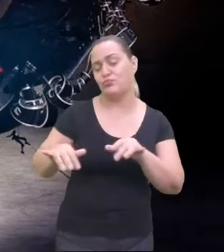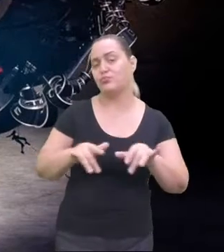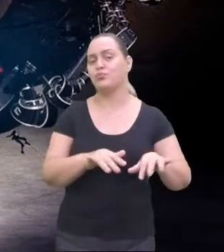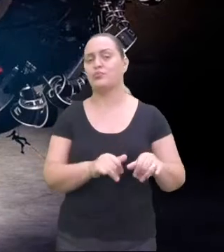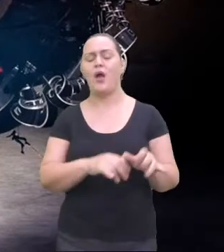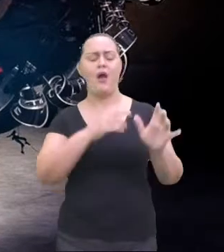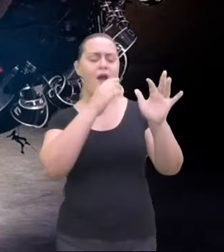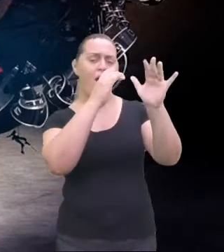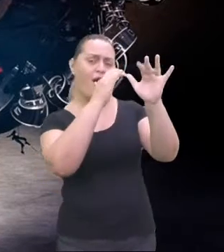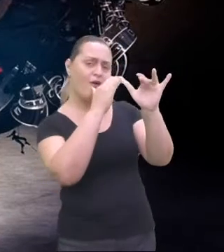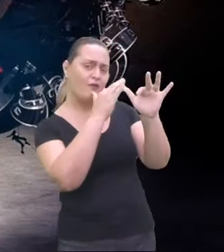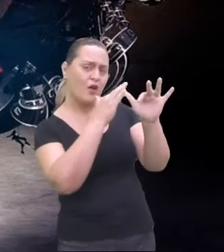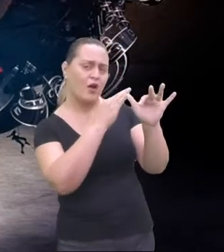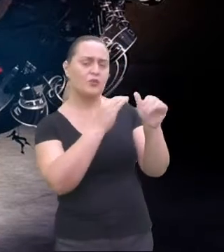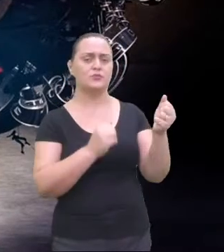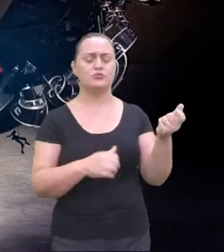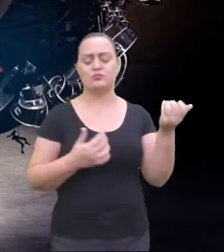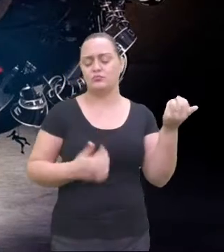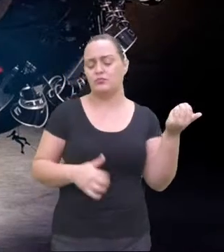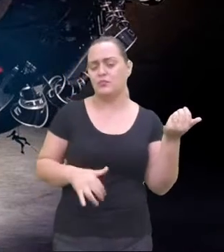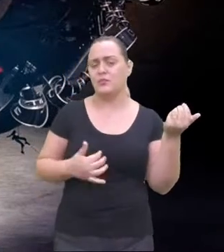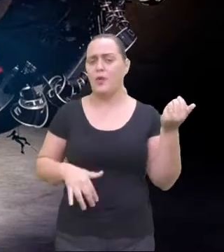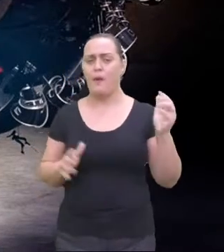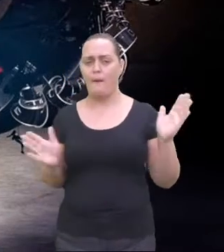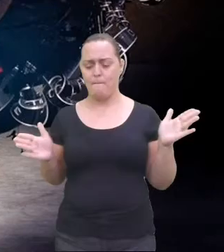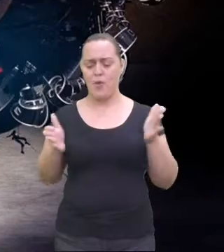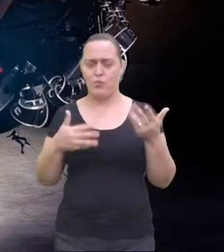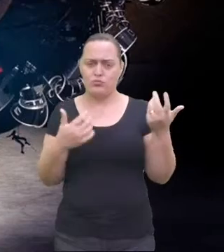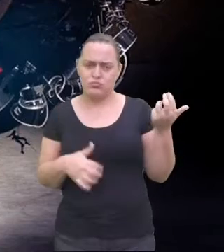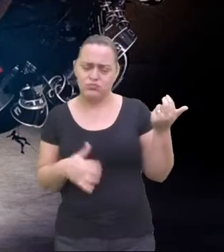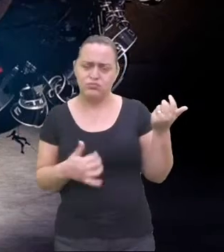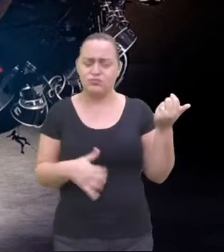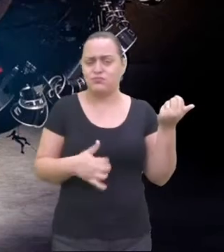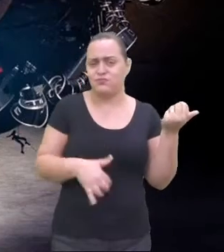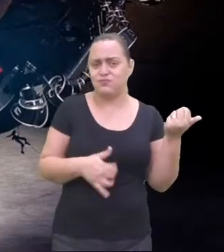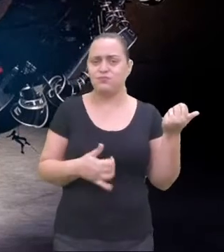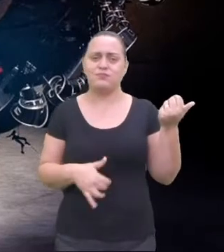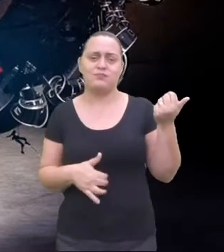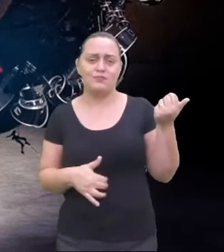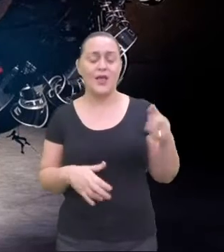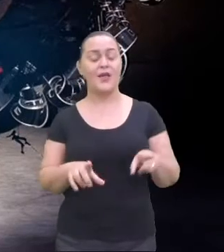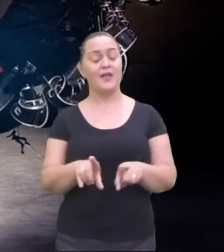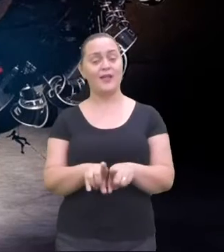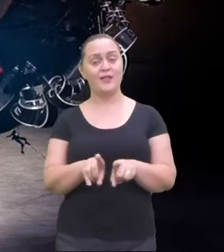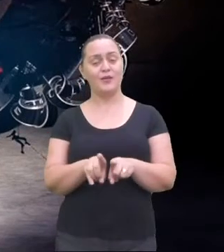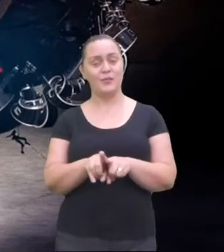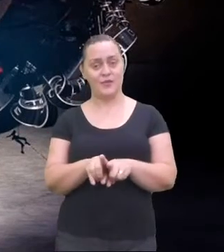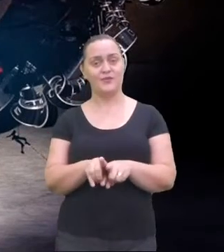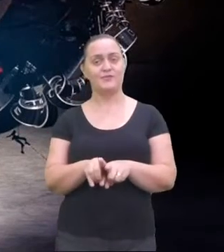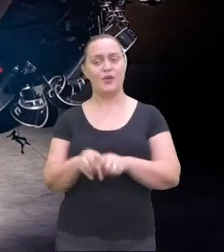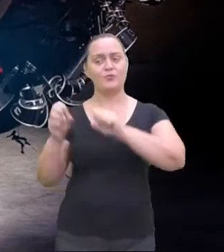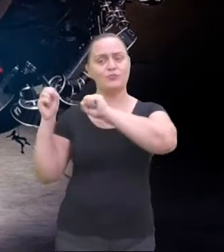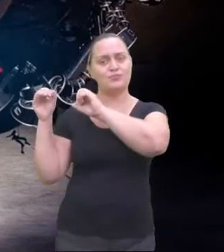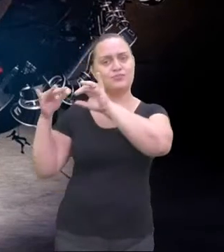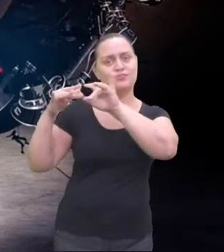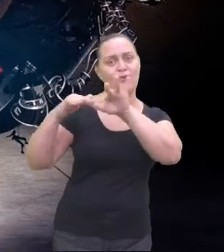cavaquinhos, bem como os seus instrumentos. Viu o que eu falei? Que a música está ligada aos instrumentos.